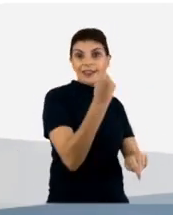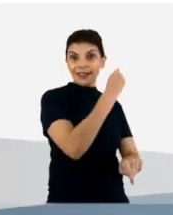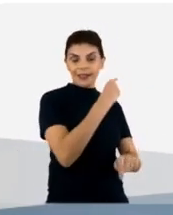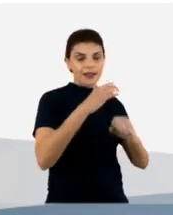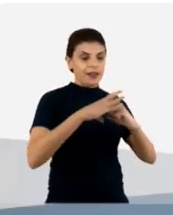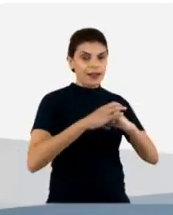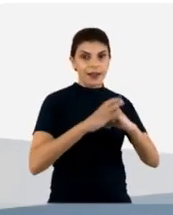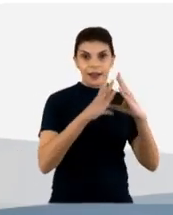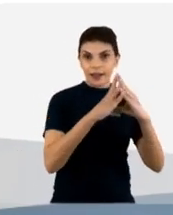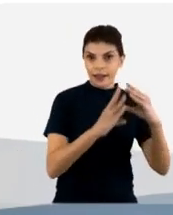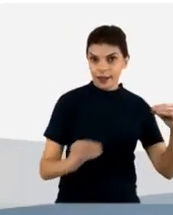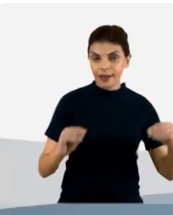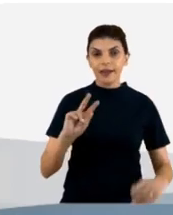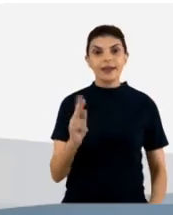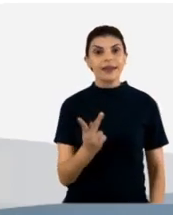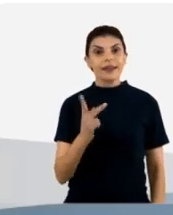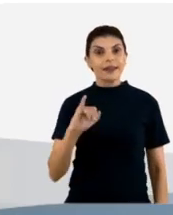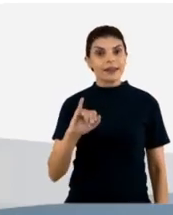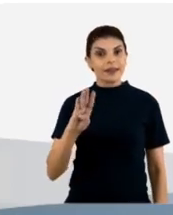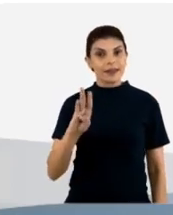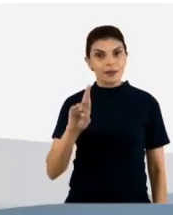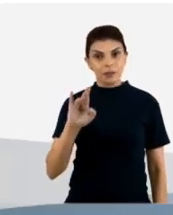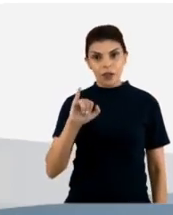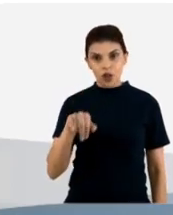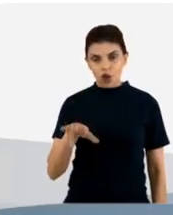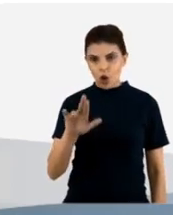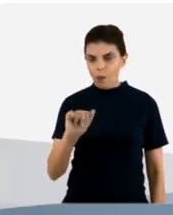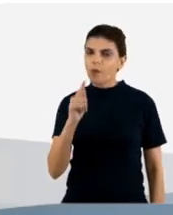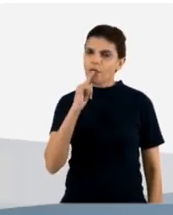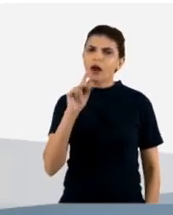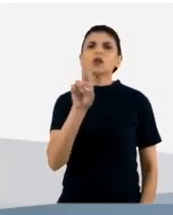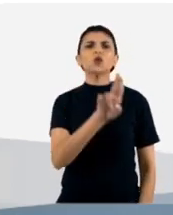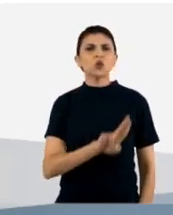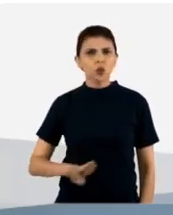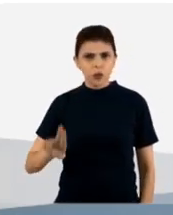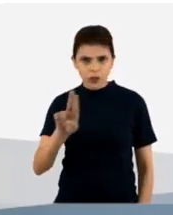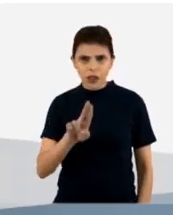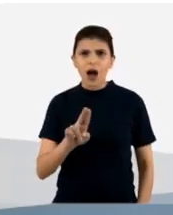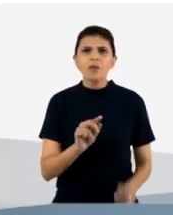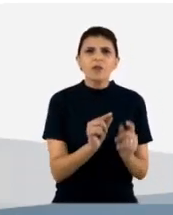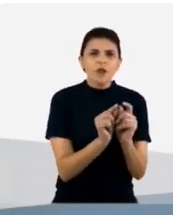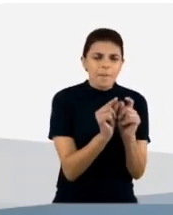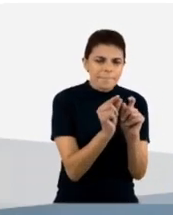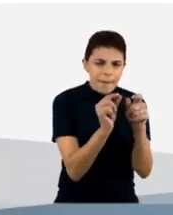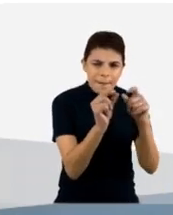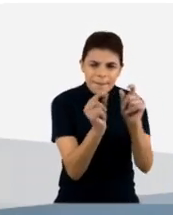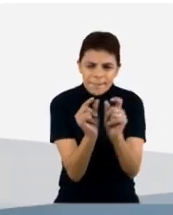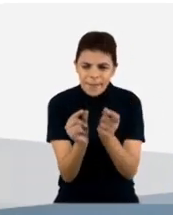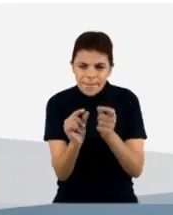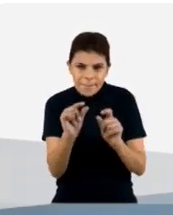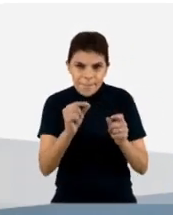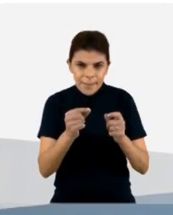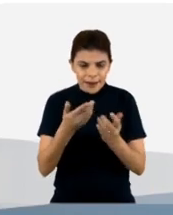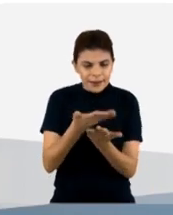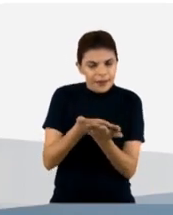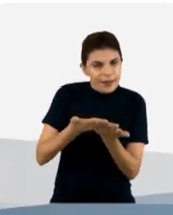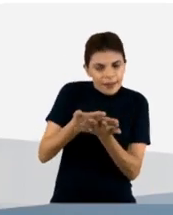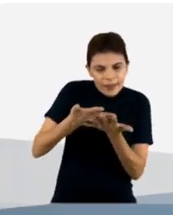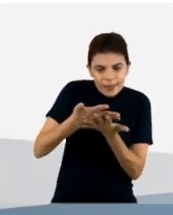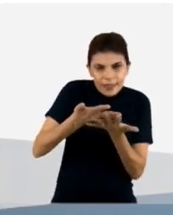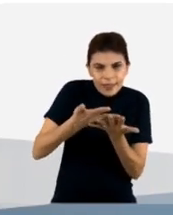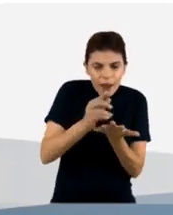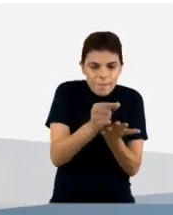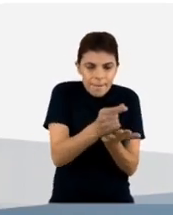para os anticorpos produzidos pelo embridoma só que aqui nós utilizamos os fagos né? E a partir daí então nós